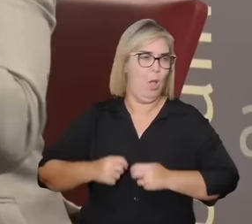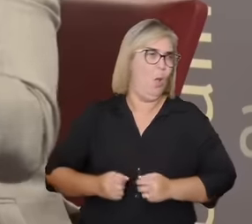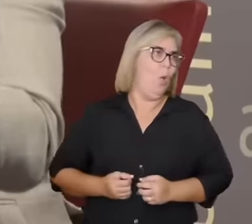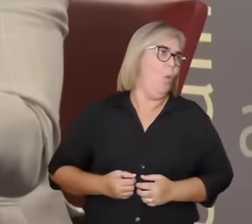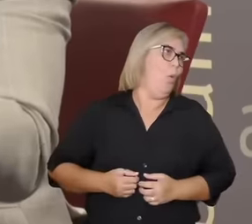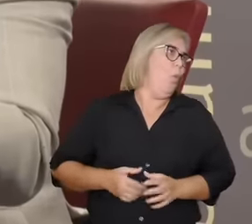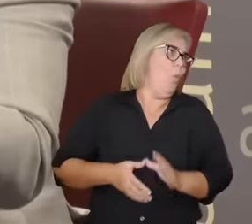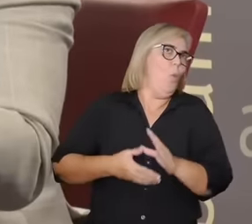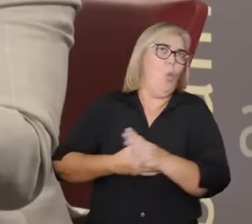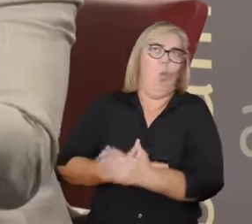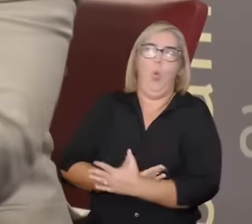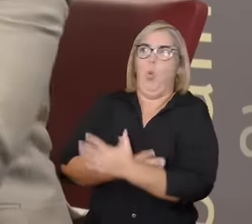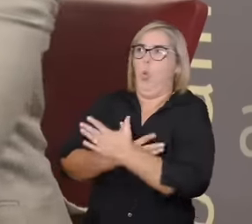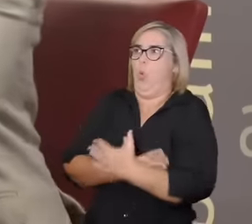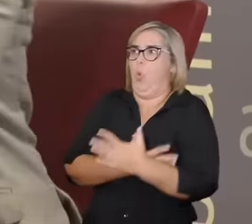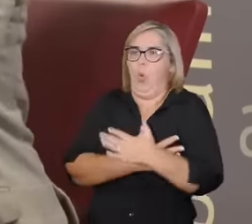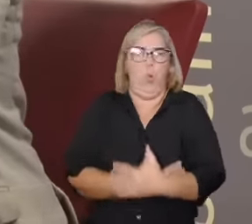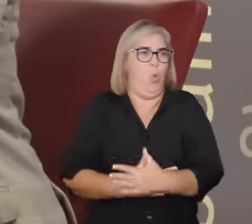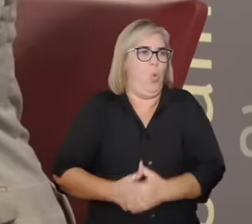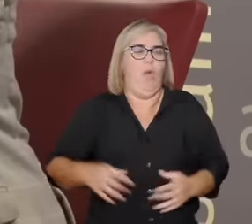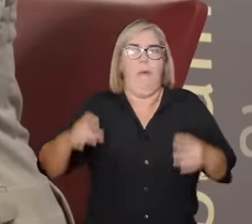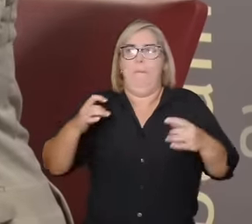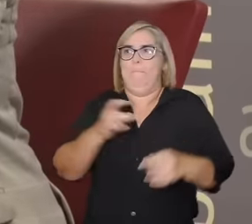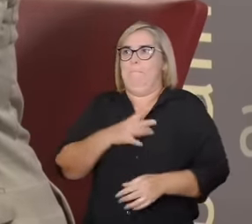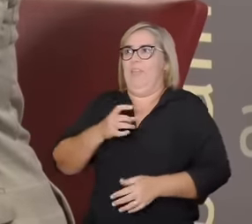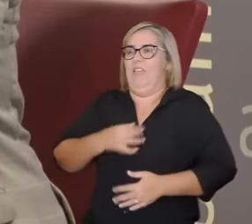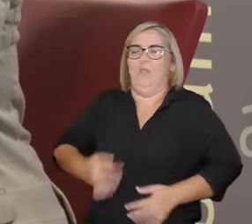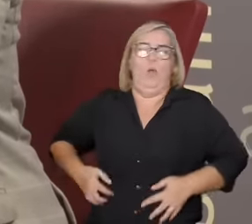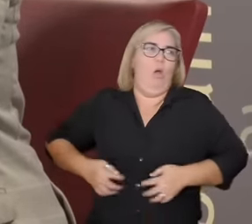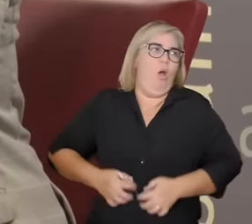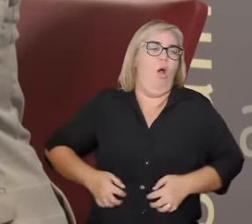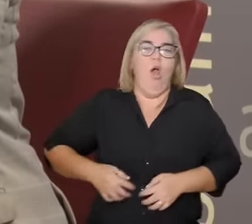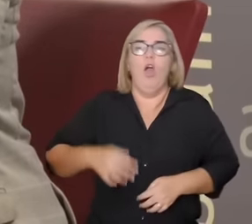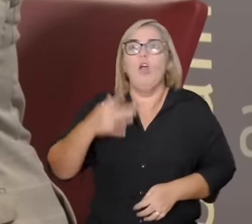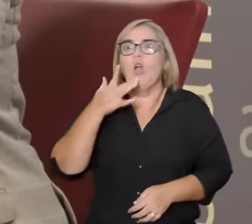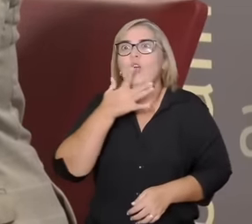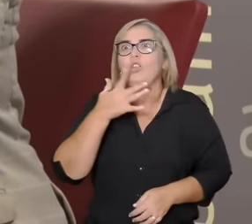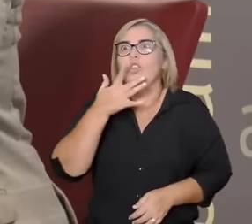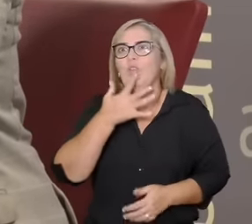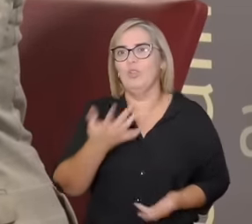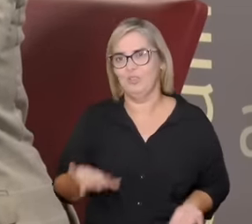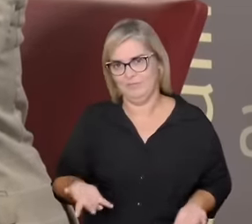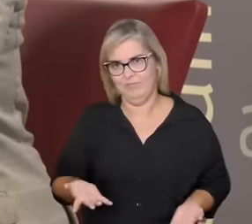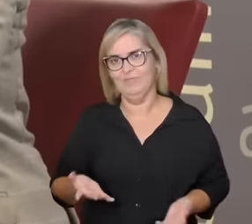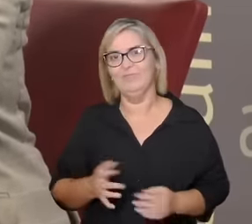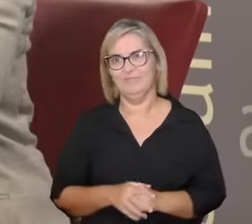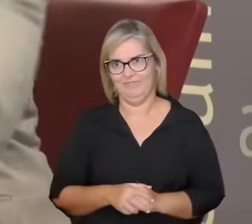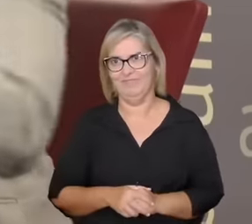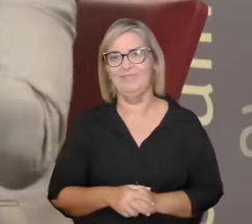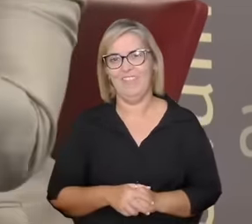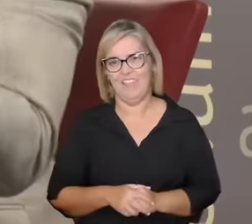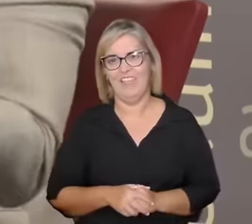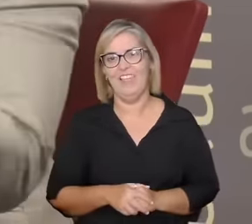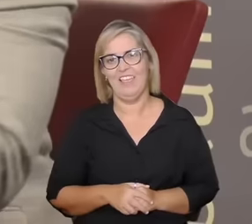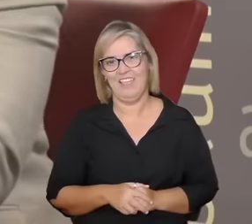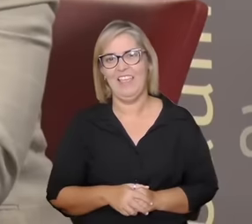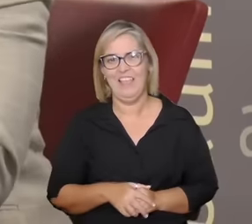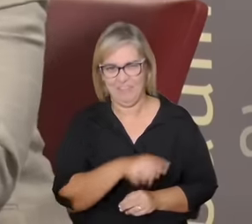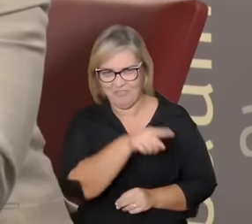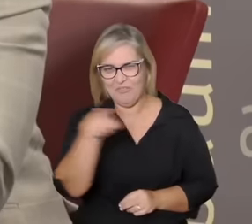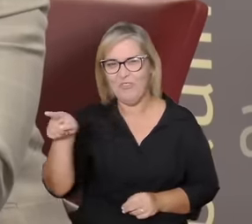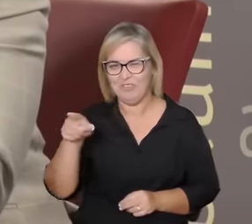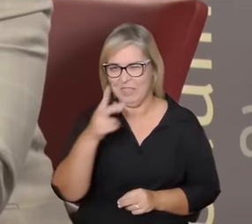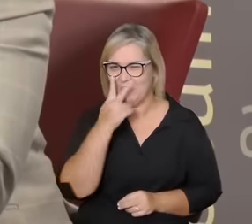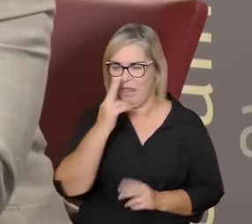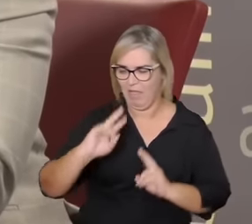quer ver o tempo todo isso sempre passa no livro Por Que Amamos eu trouxe alguns estudos as pessoas estão se identificando